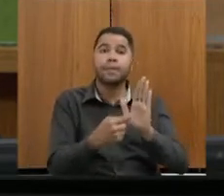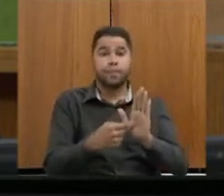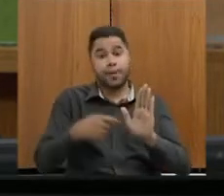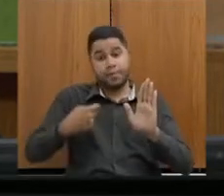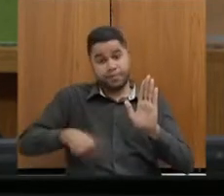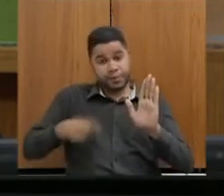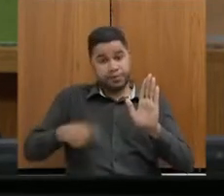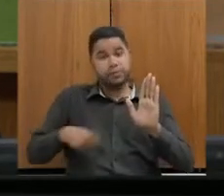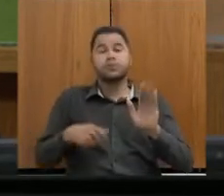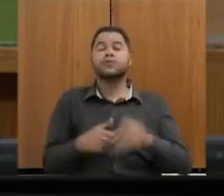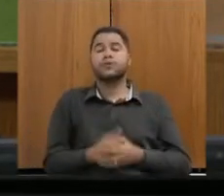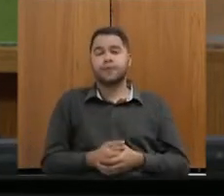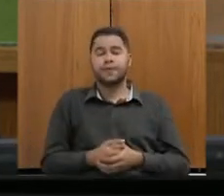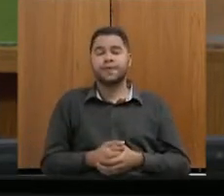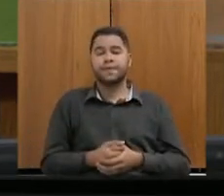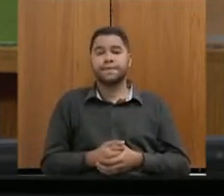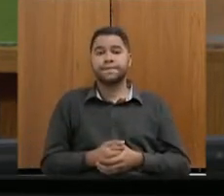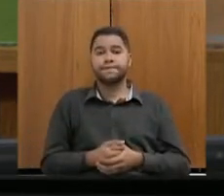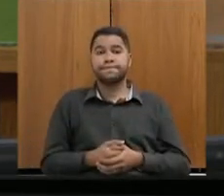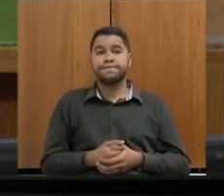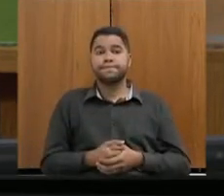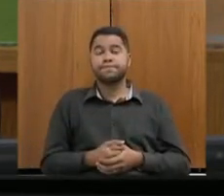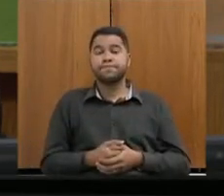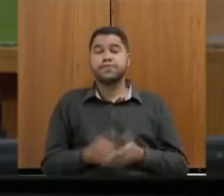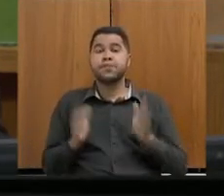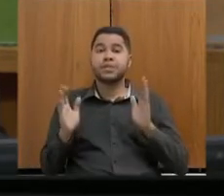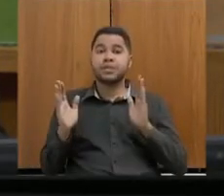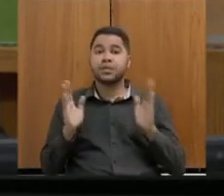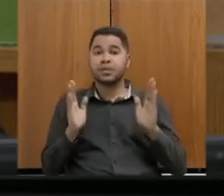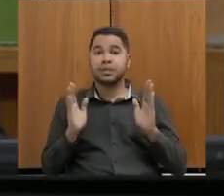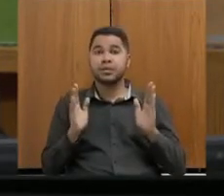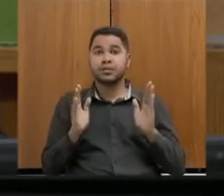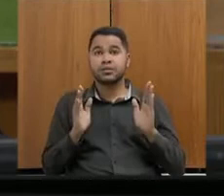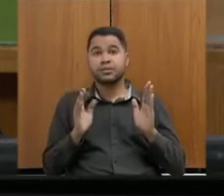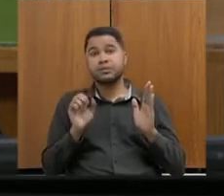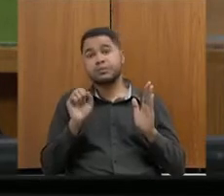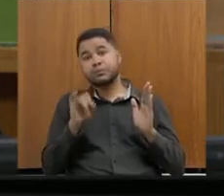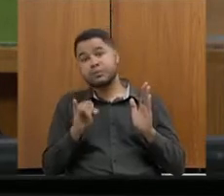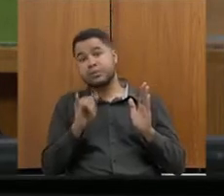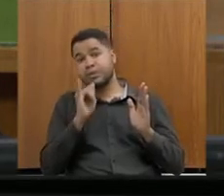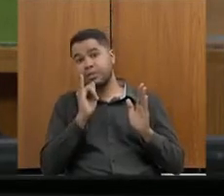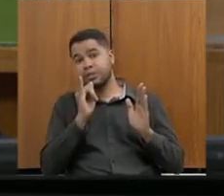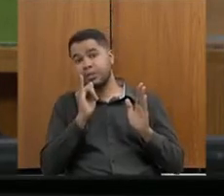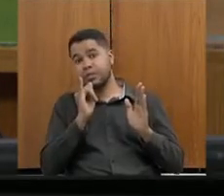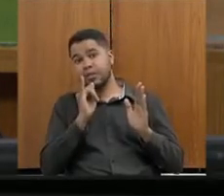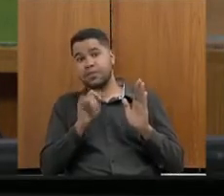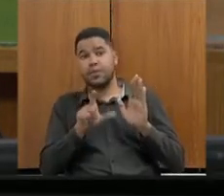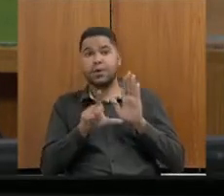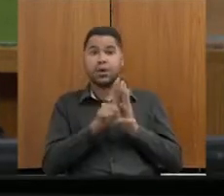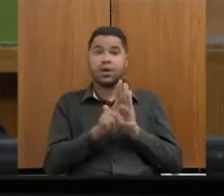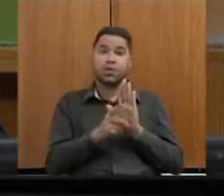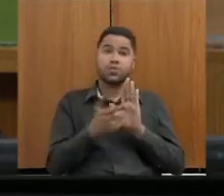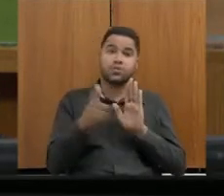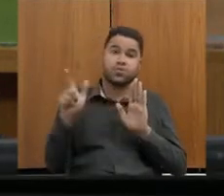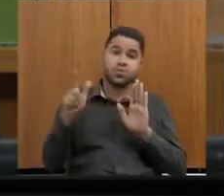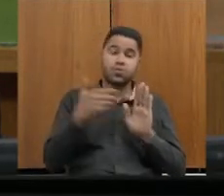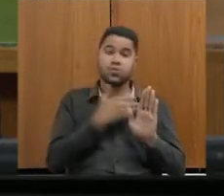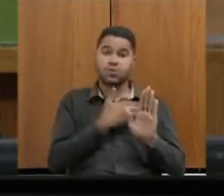necessário. E nessa questão, se não está na DI para os outros estados,